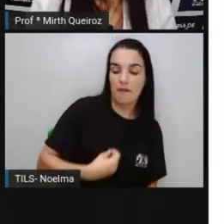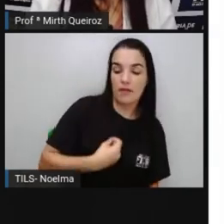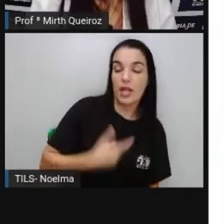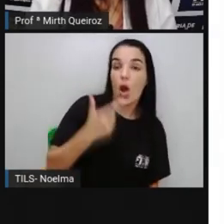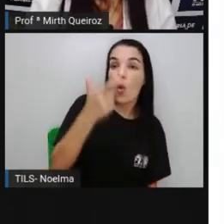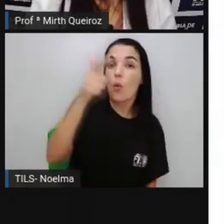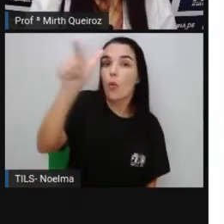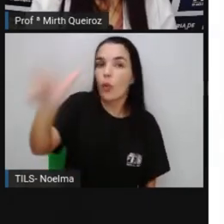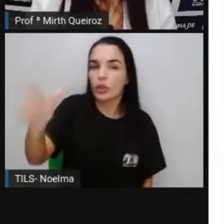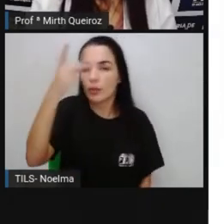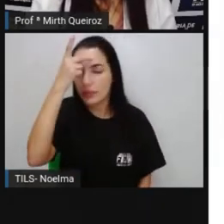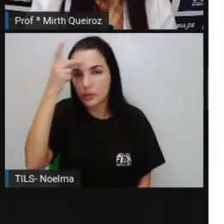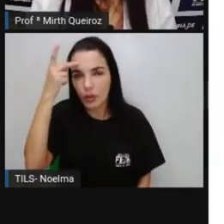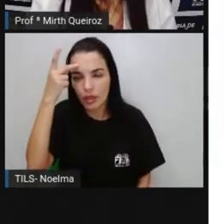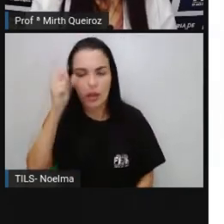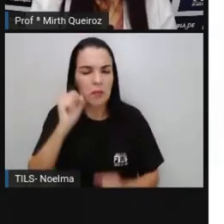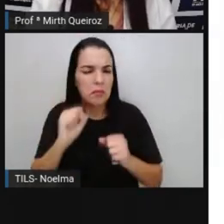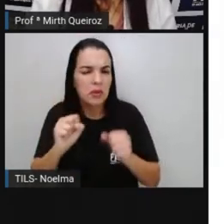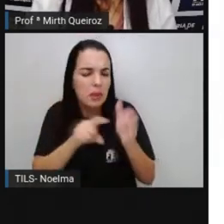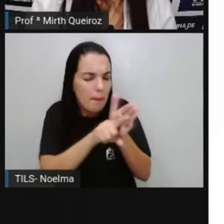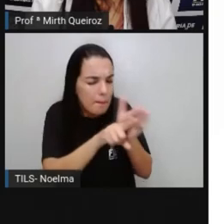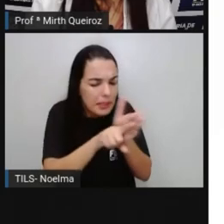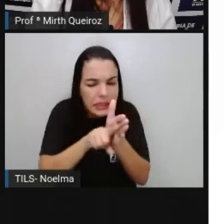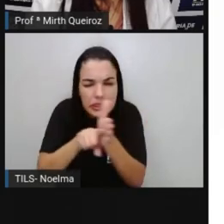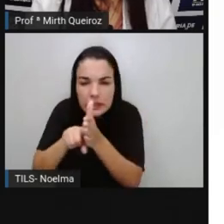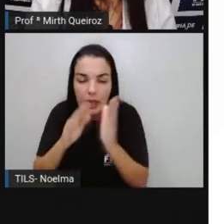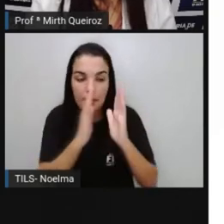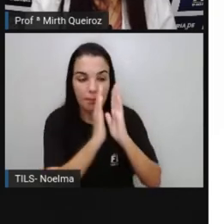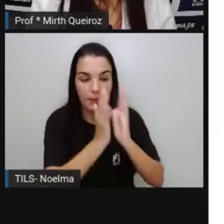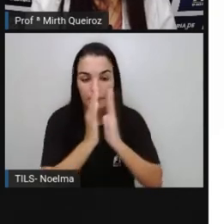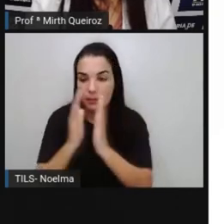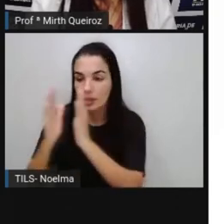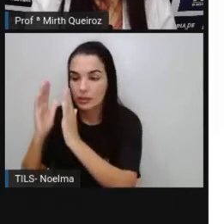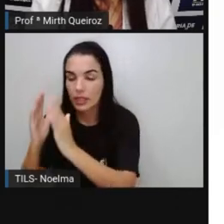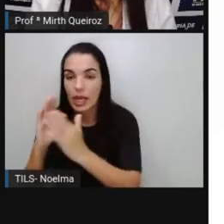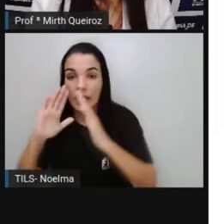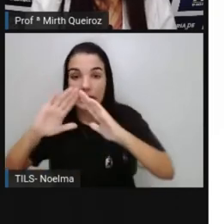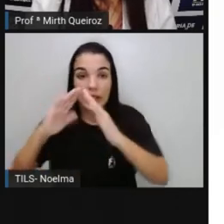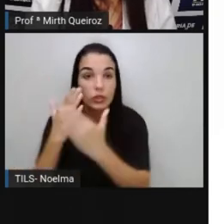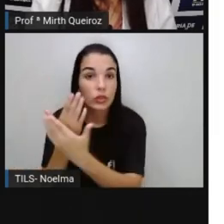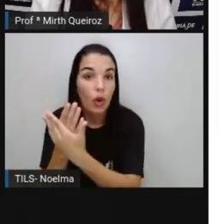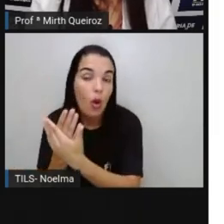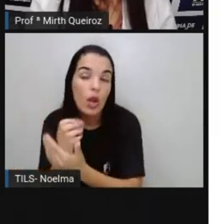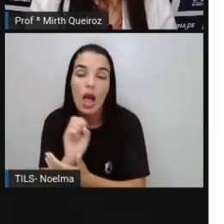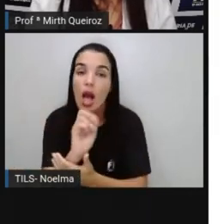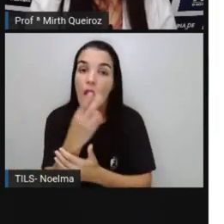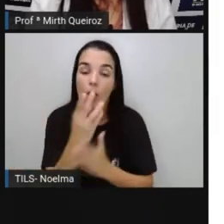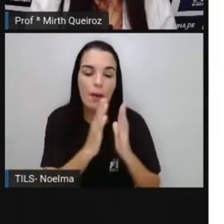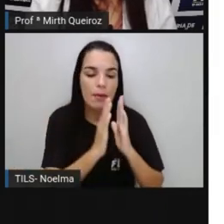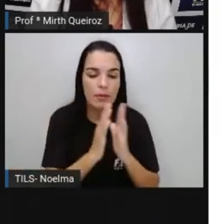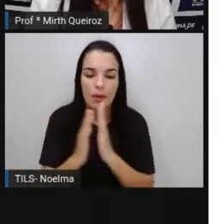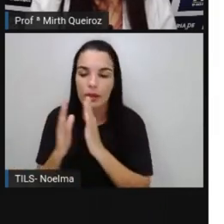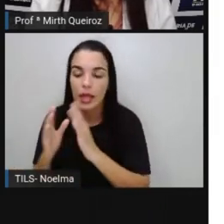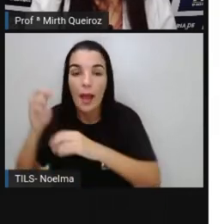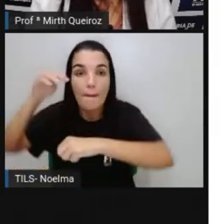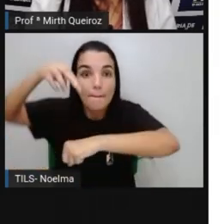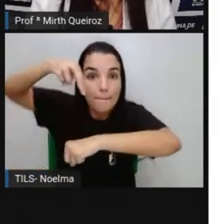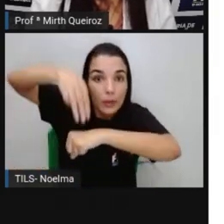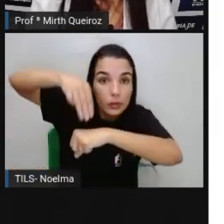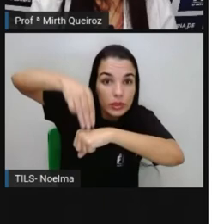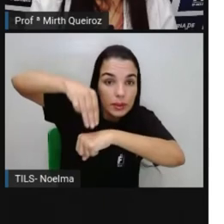pesquisas em biblioteca, pode ser na biblioteca da sua própria escola, ou quem já foi em uma biblioteca municipal, já pode ter